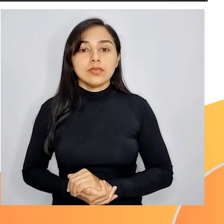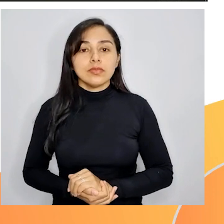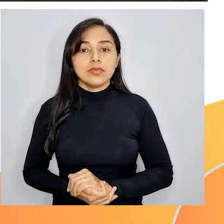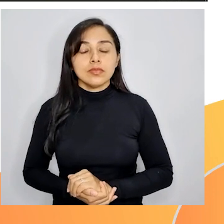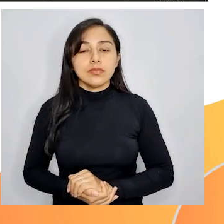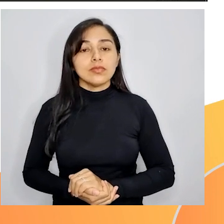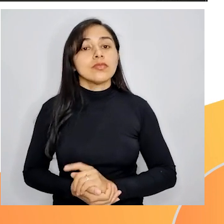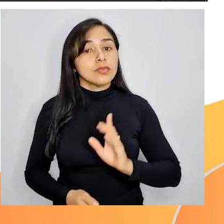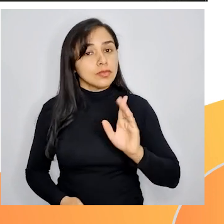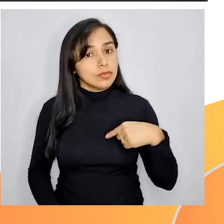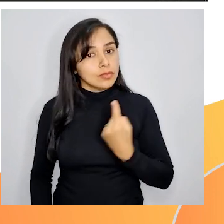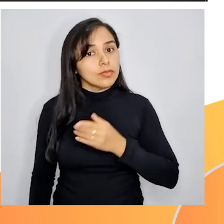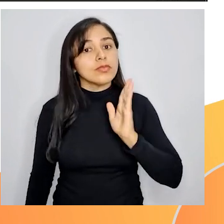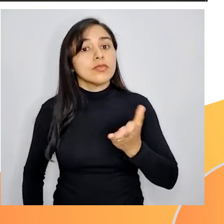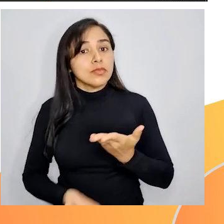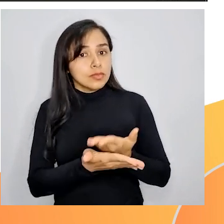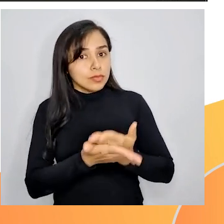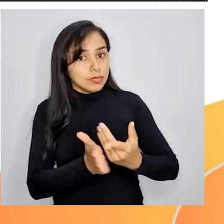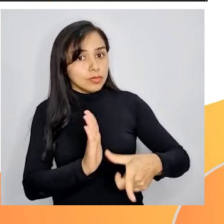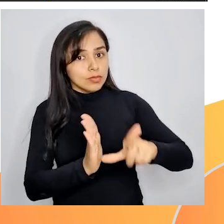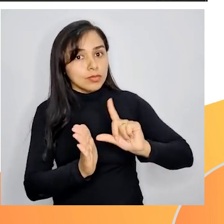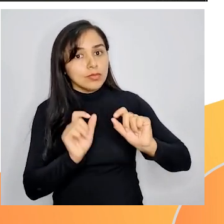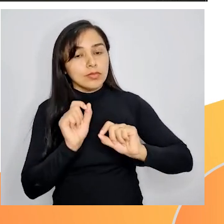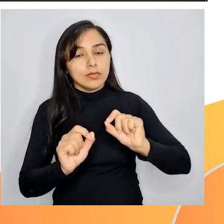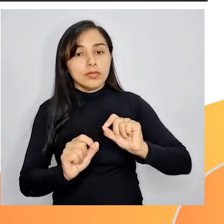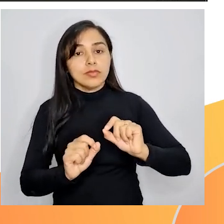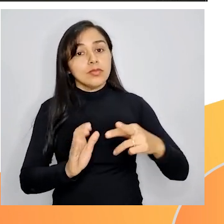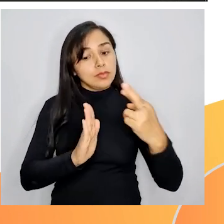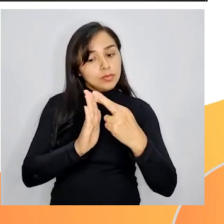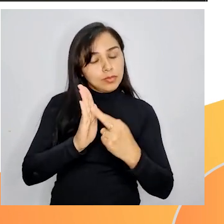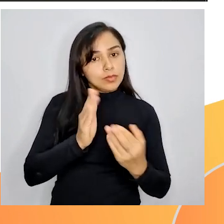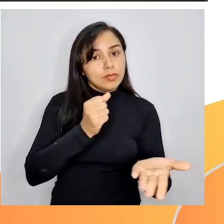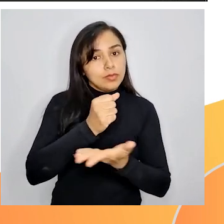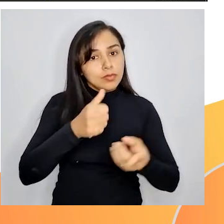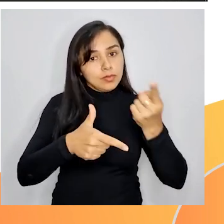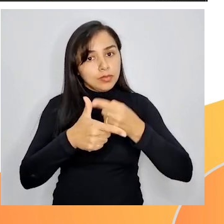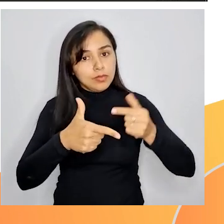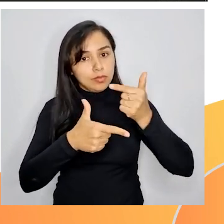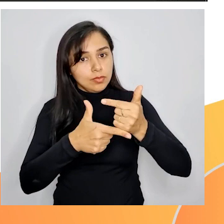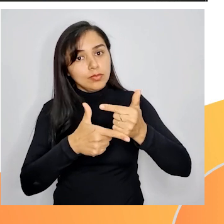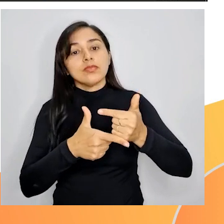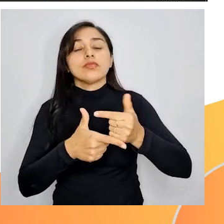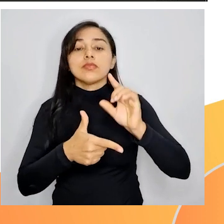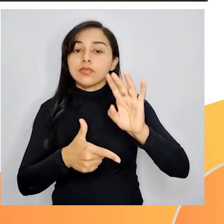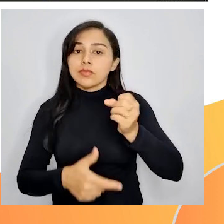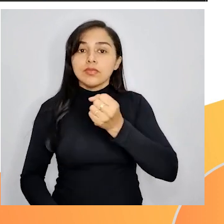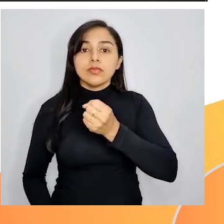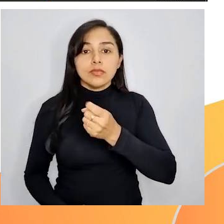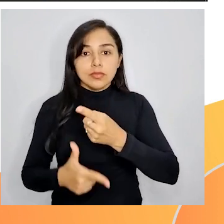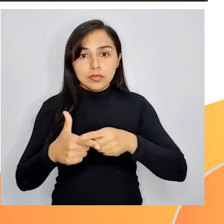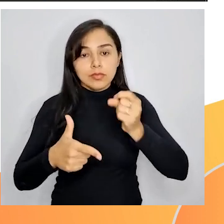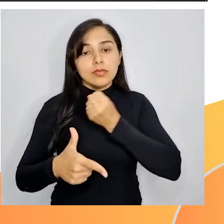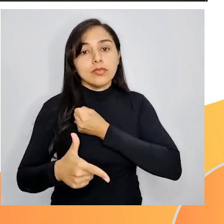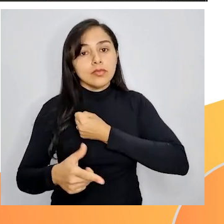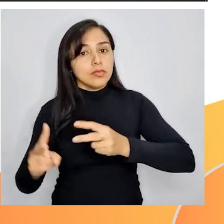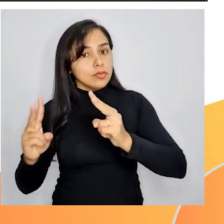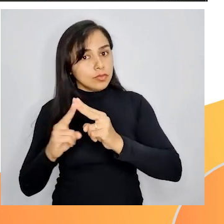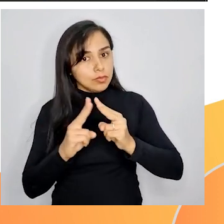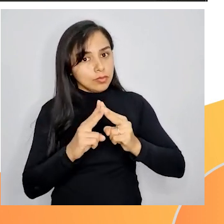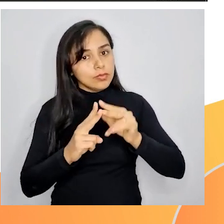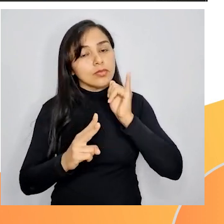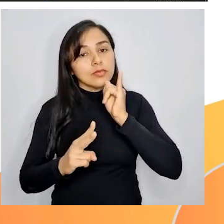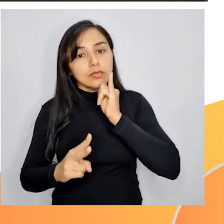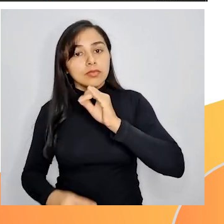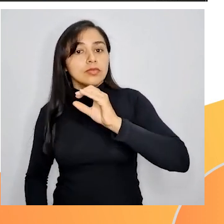Como vimos em aulas anteriores, o critério do número 2 é dividir apenas números pares, que são os números que finalizam em